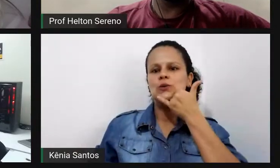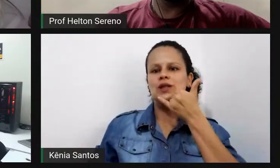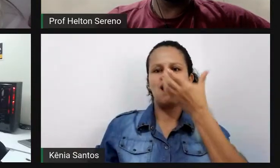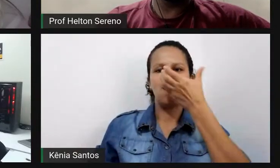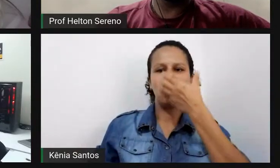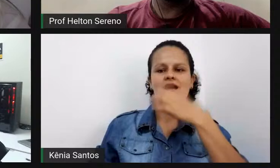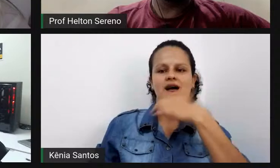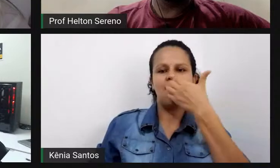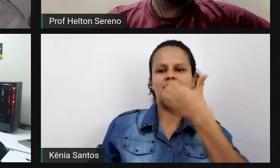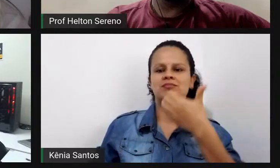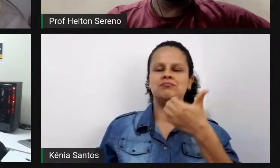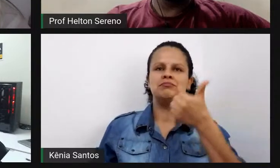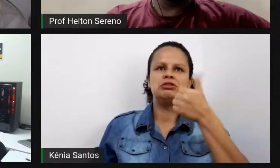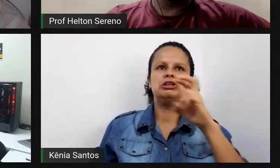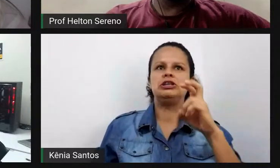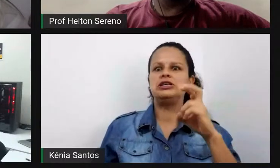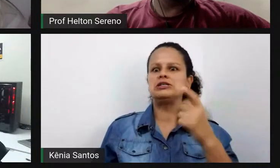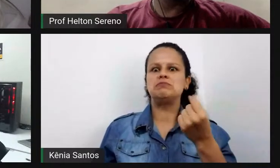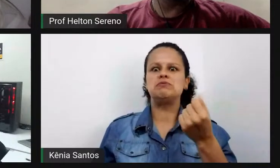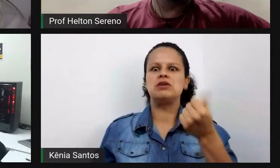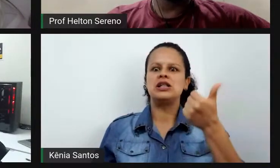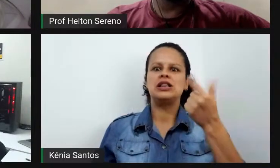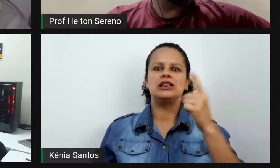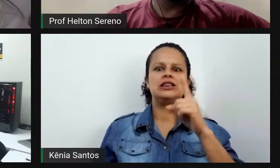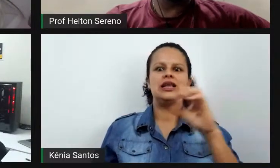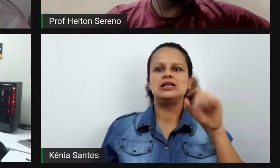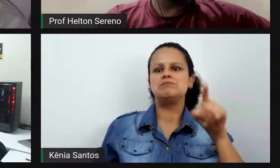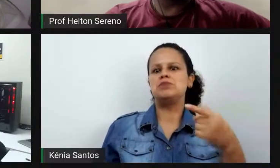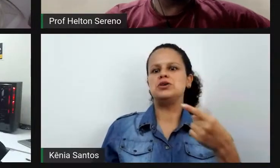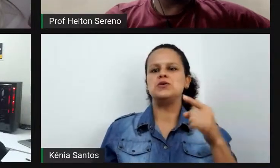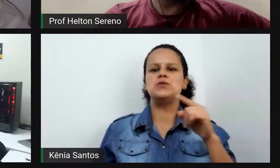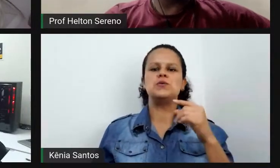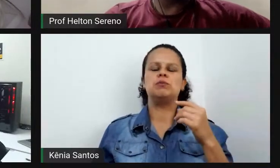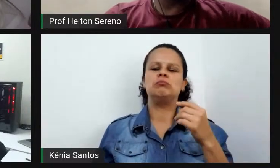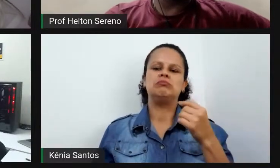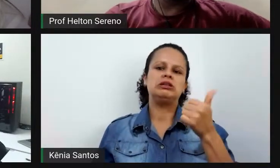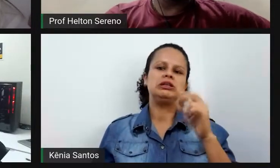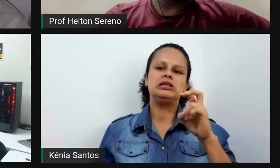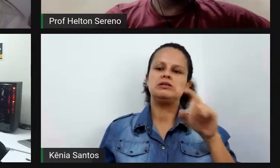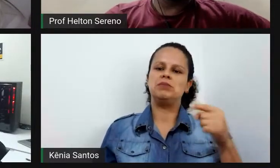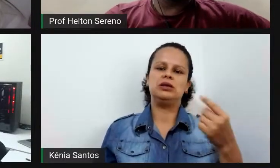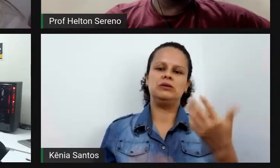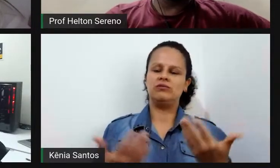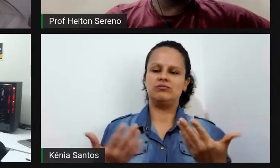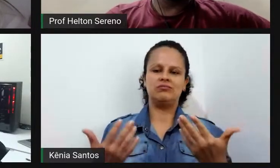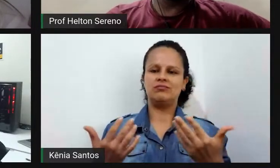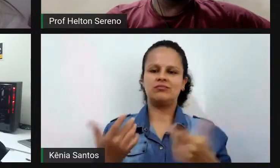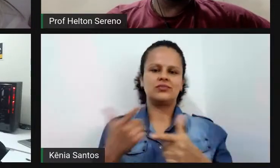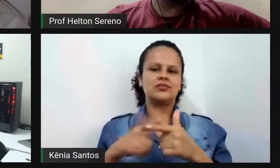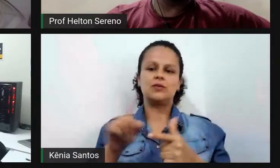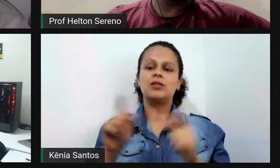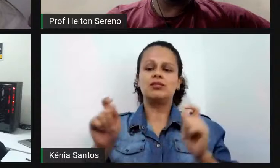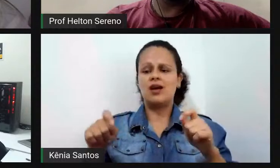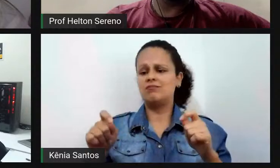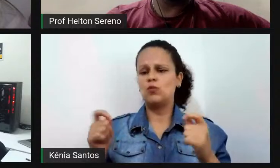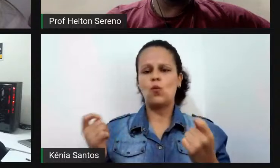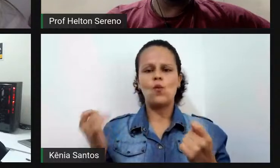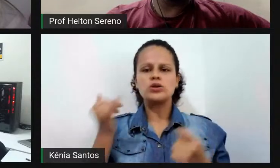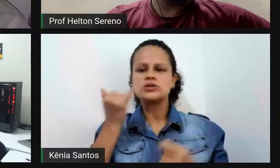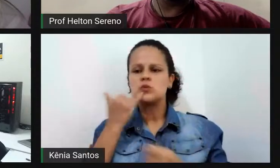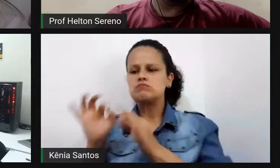né de 10 mil reais de 15 mil reais ele consegue tanto ouvir quanto produzir podcasts ele consegue